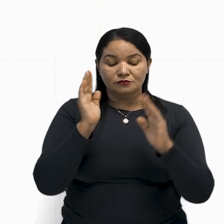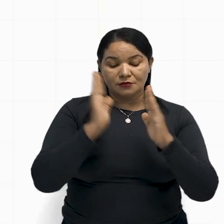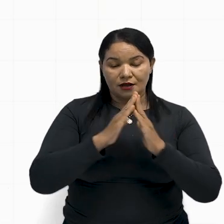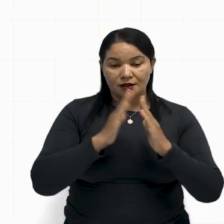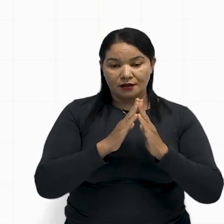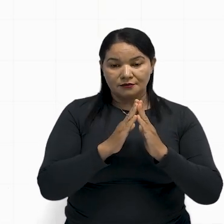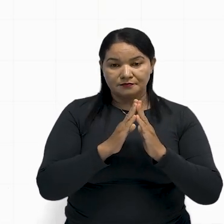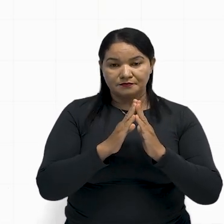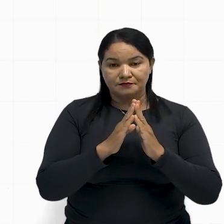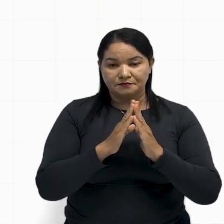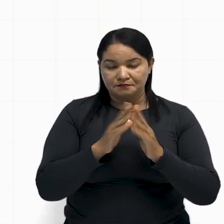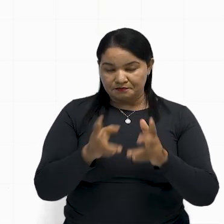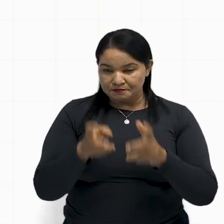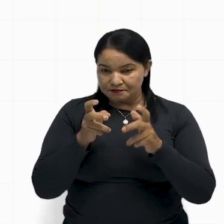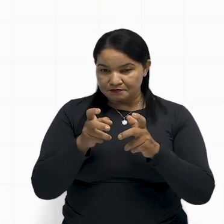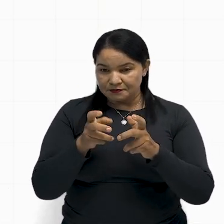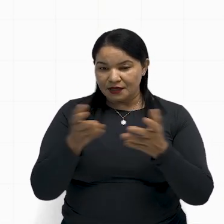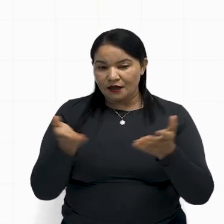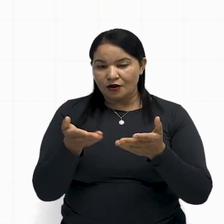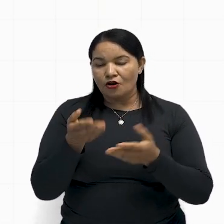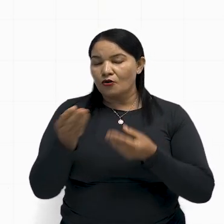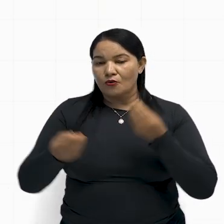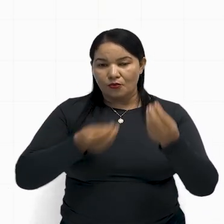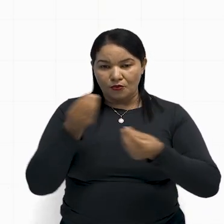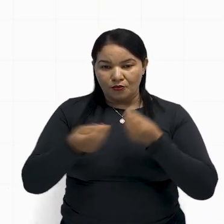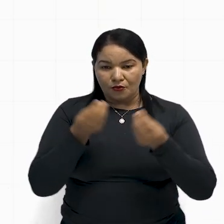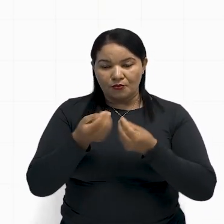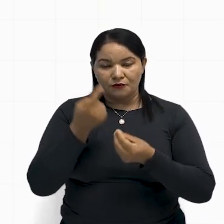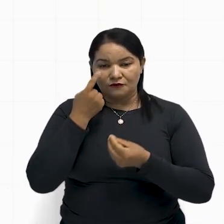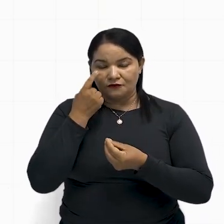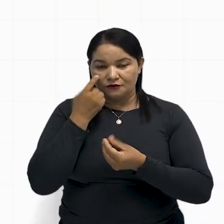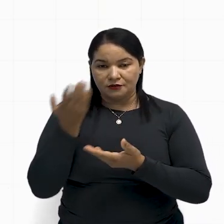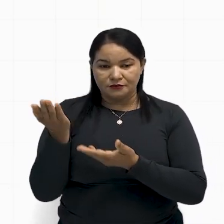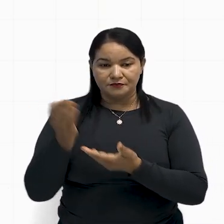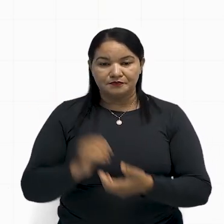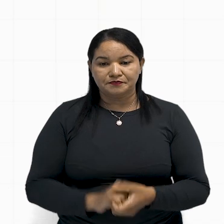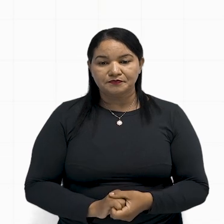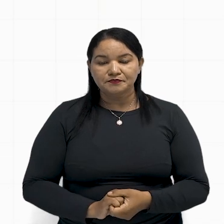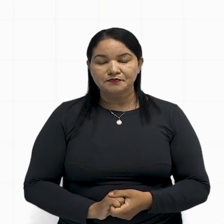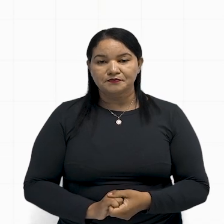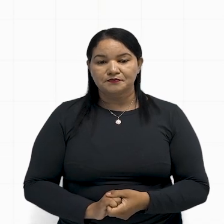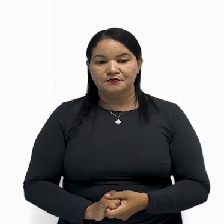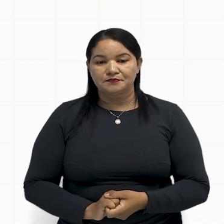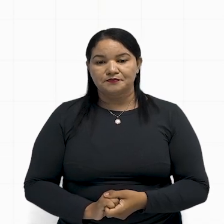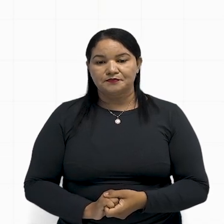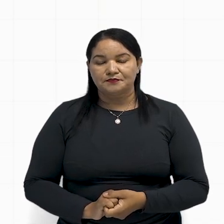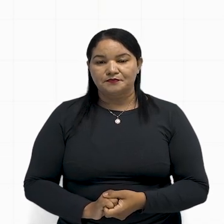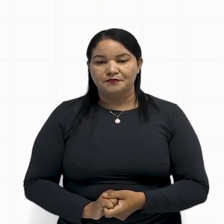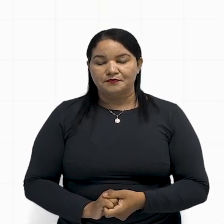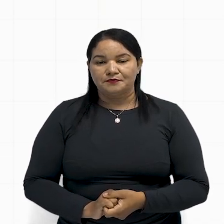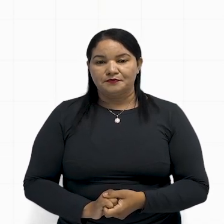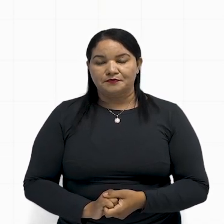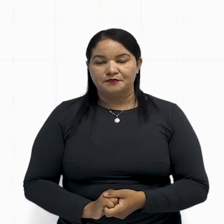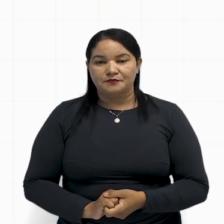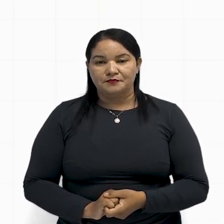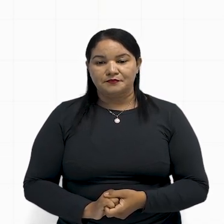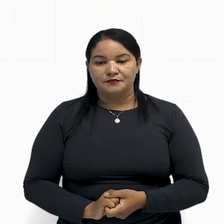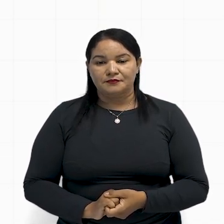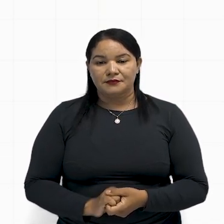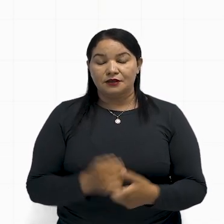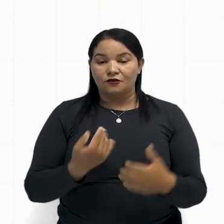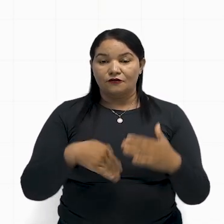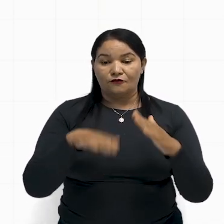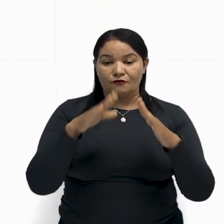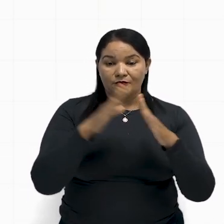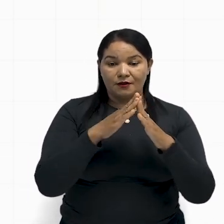Perceberam? Tranquilo? Vamos ver como é que fica esse esquema, então? Olha só. Aí está, ó. Então, ele sai